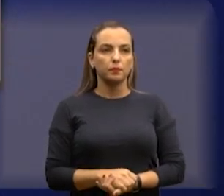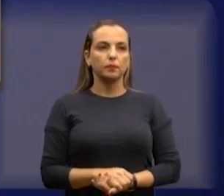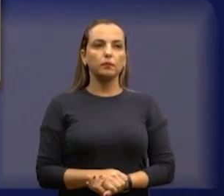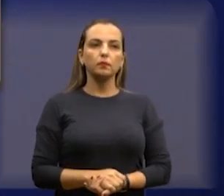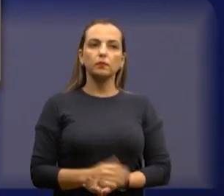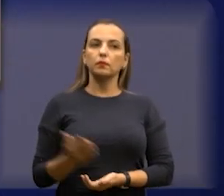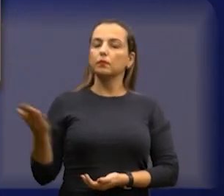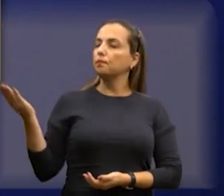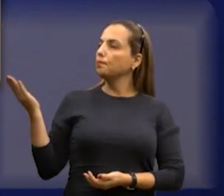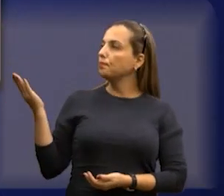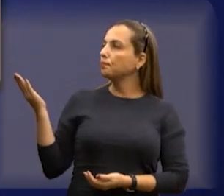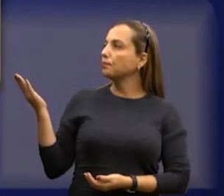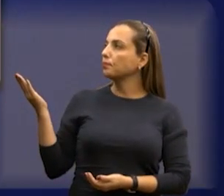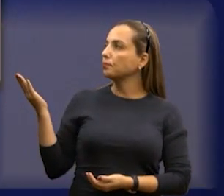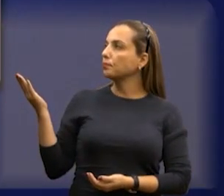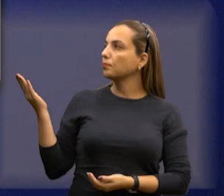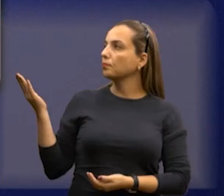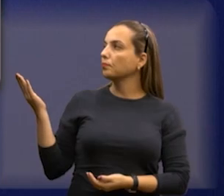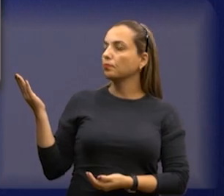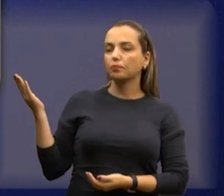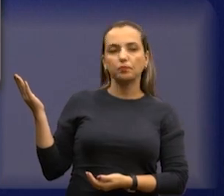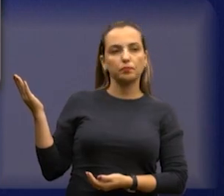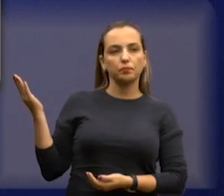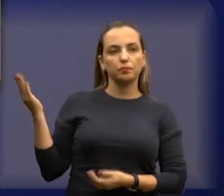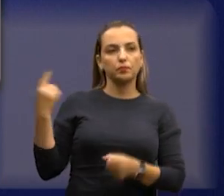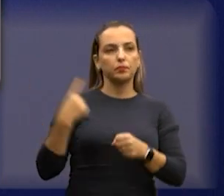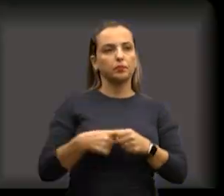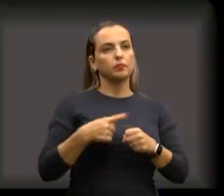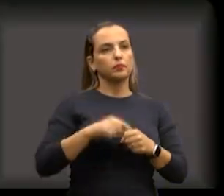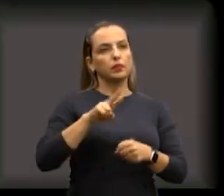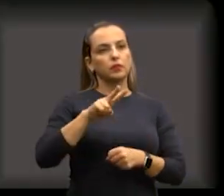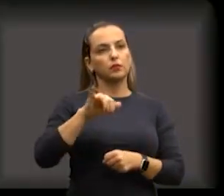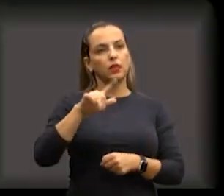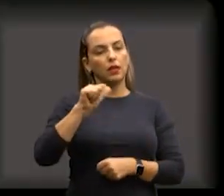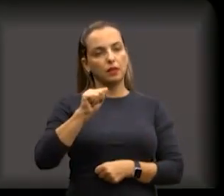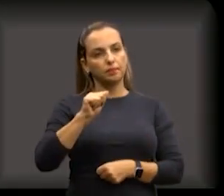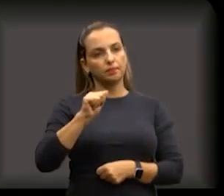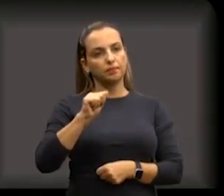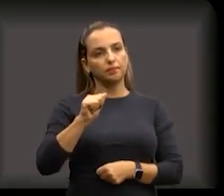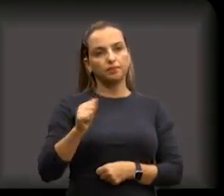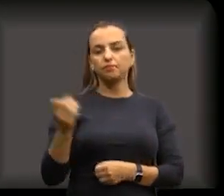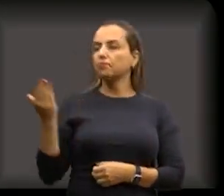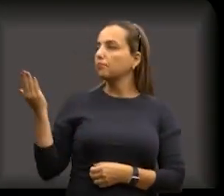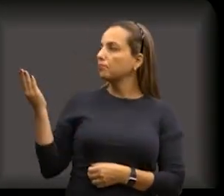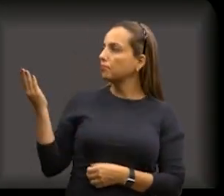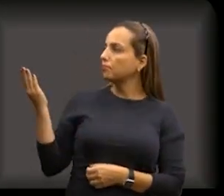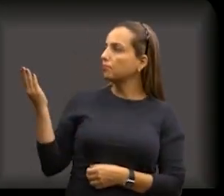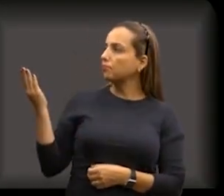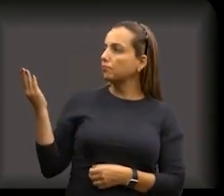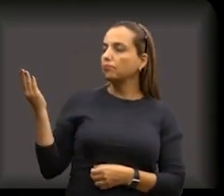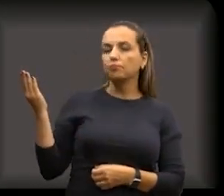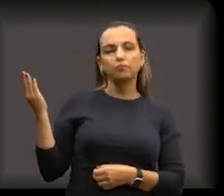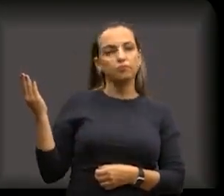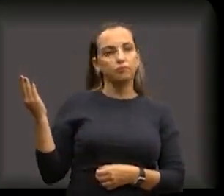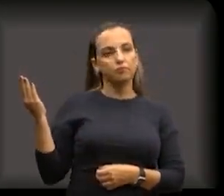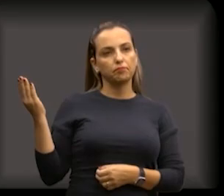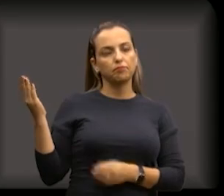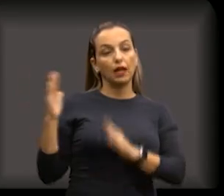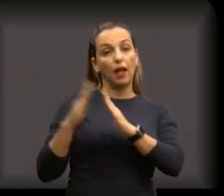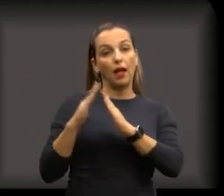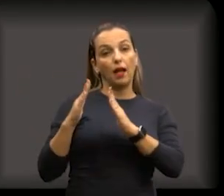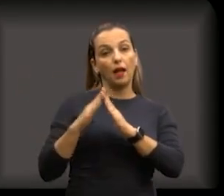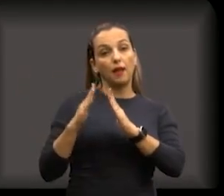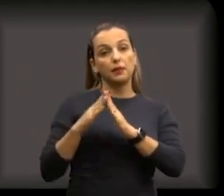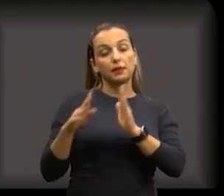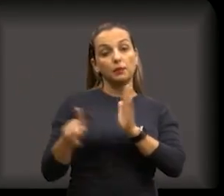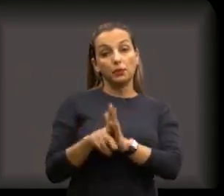isso aqui é a entrada de uma casa, Vila Xavier, 13 de maio, quase centro da cidade, dá uma olhada, isso aqui é uma casa, está